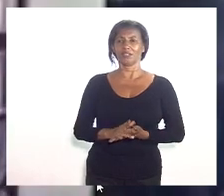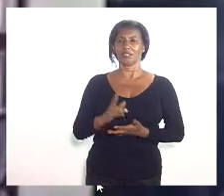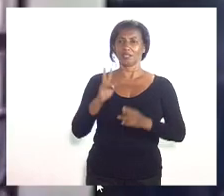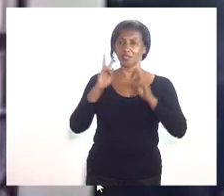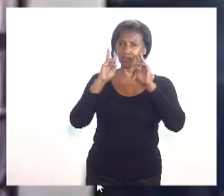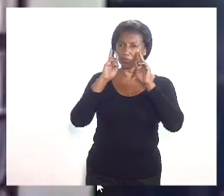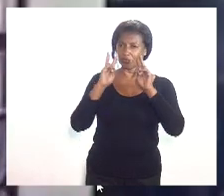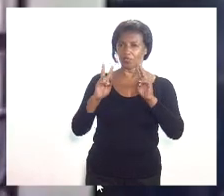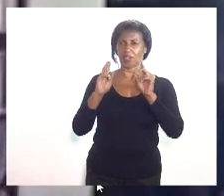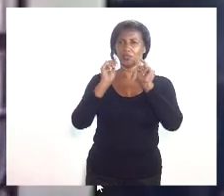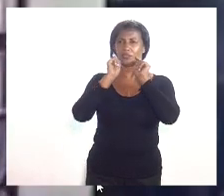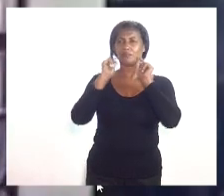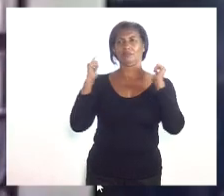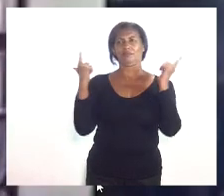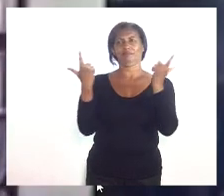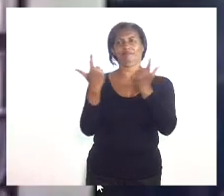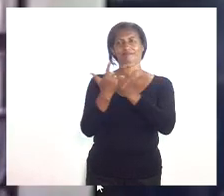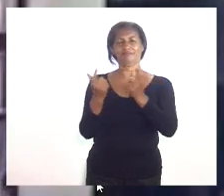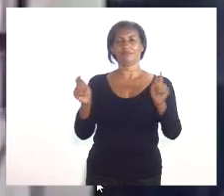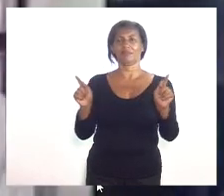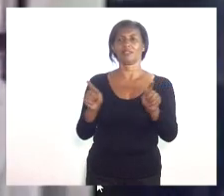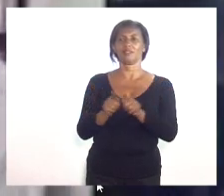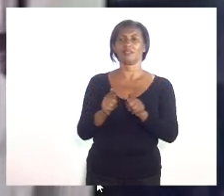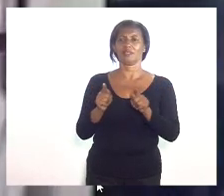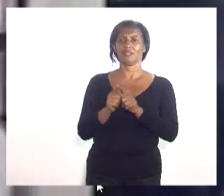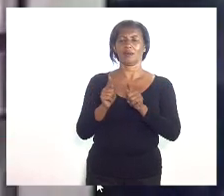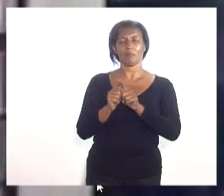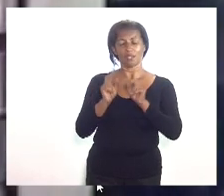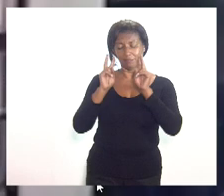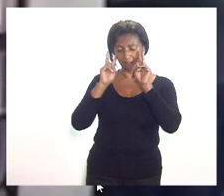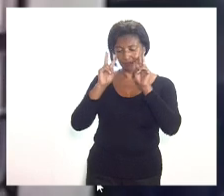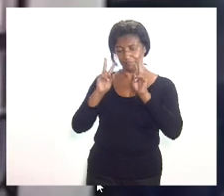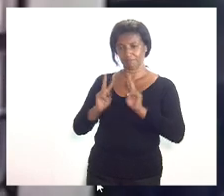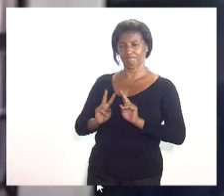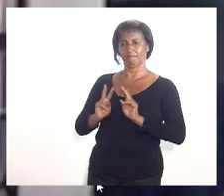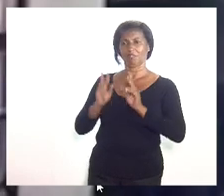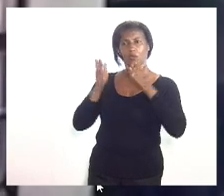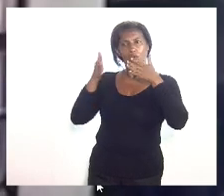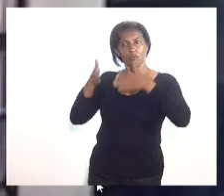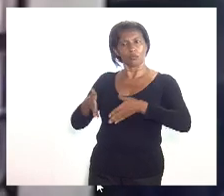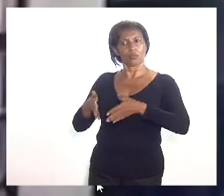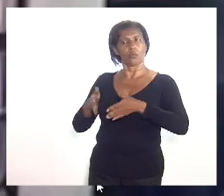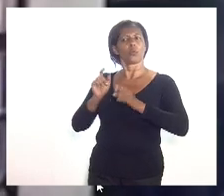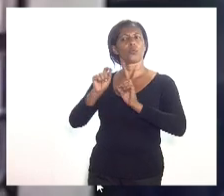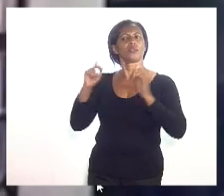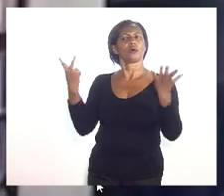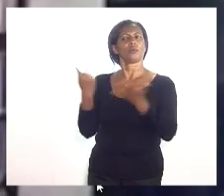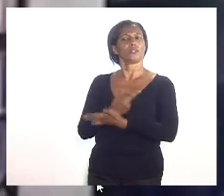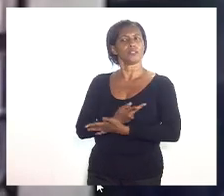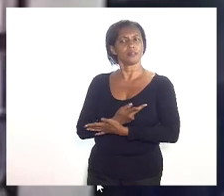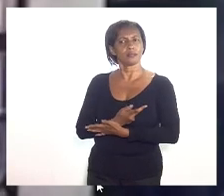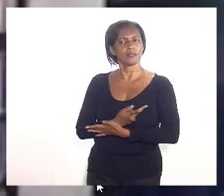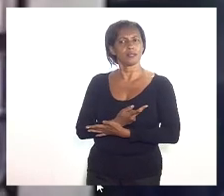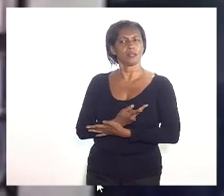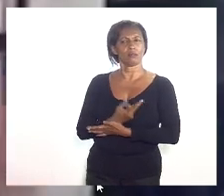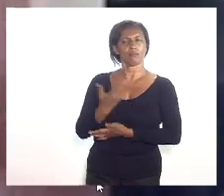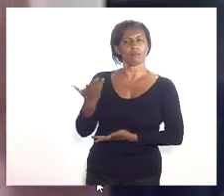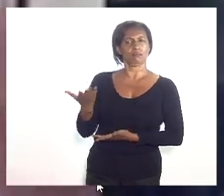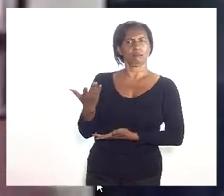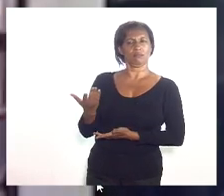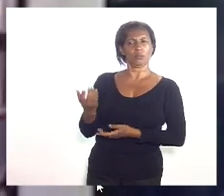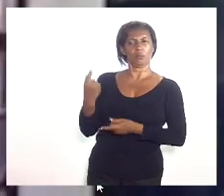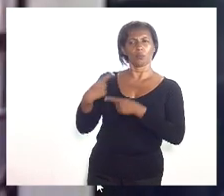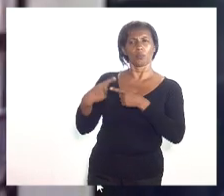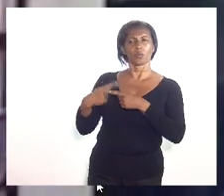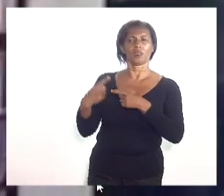casa também tem que se debruçar um pouco em cima disso daí quer dizer o que que está acontecendo o que está existindo por que que